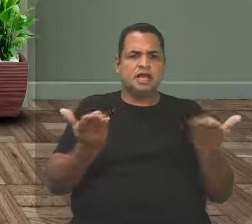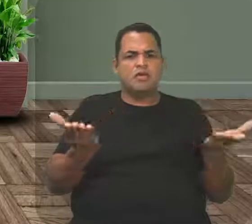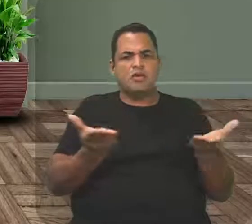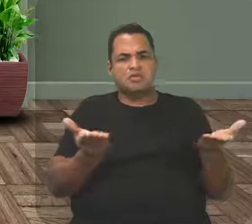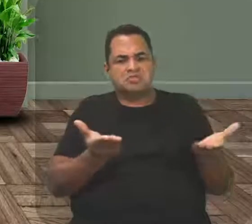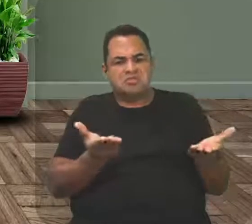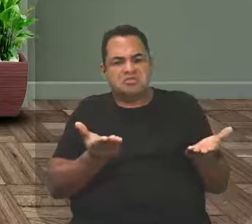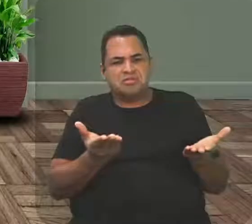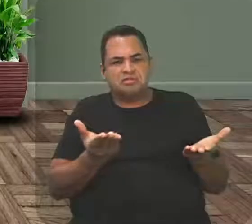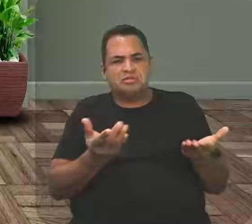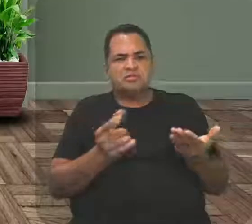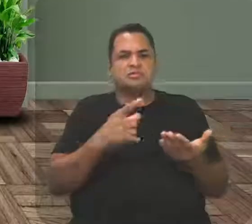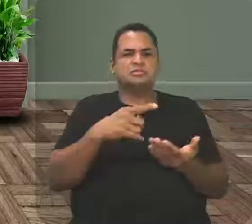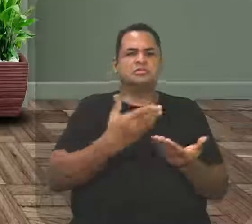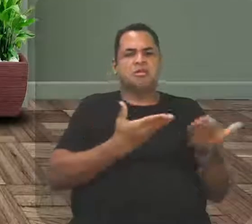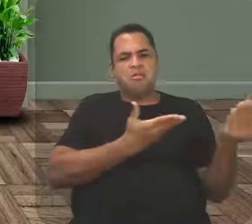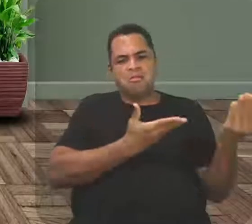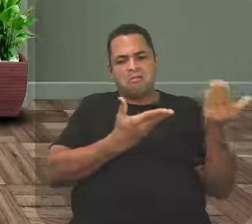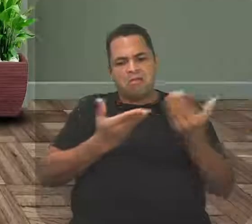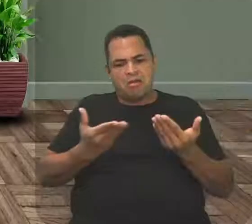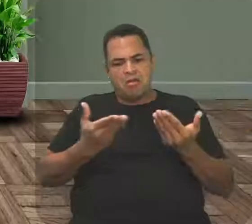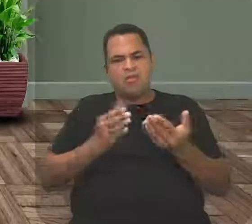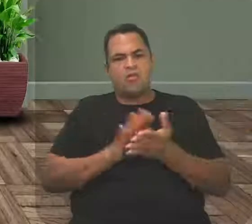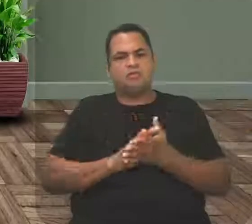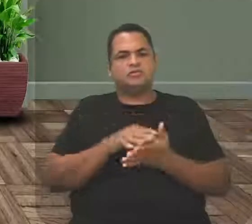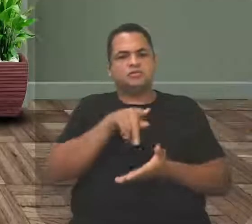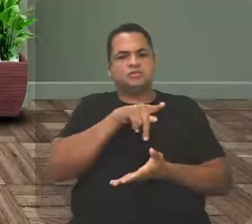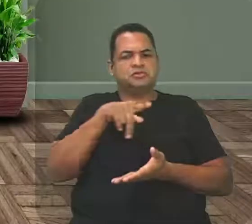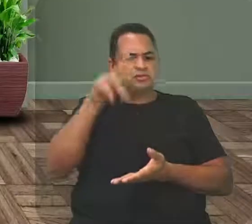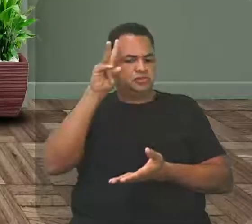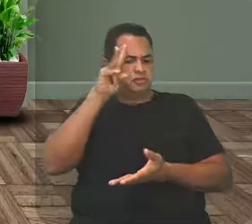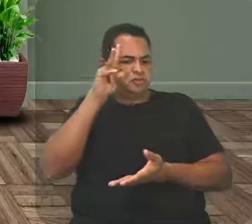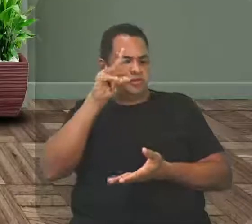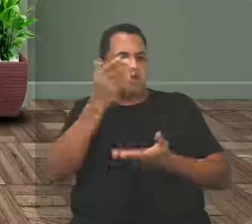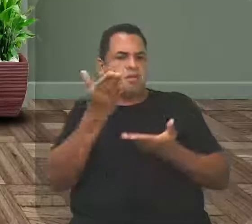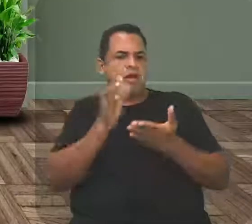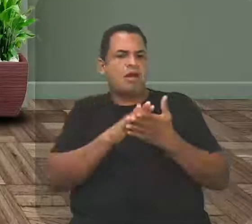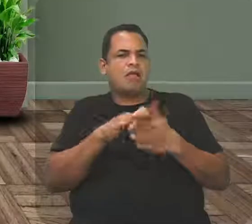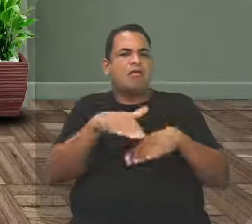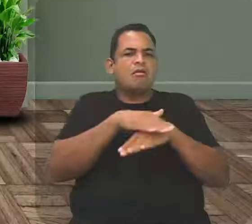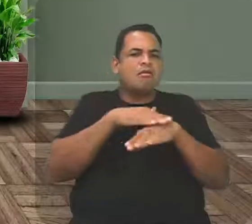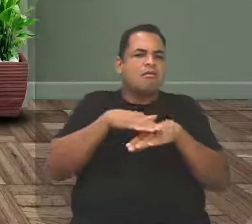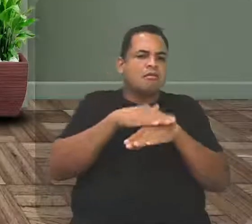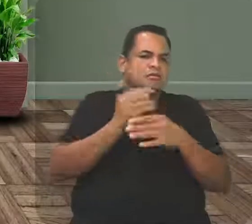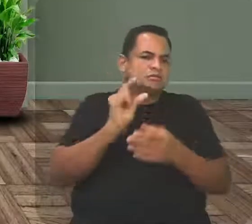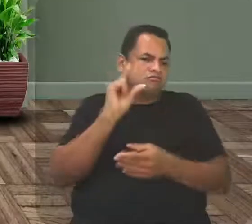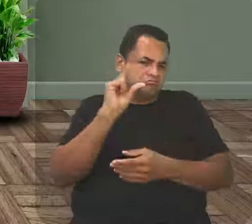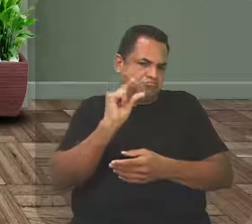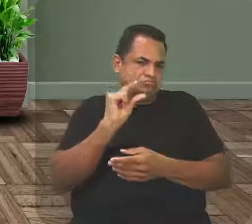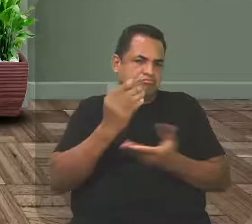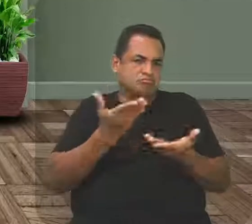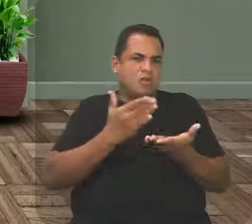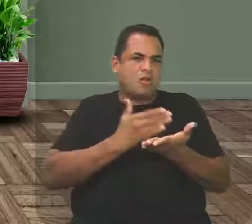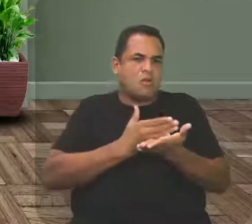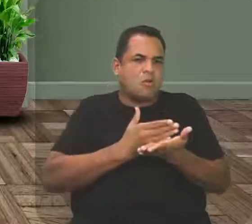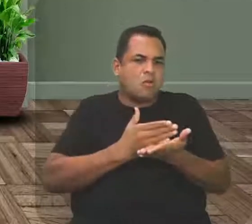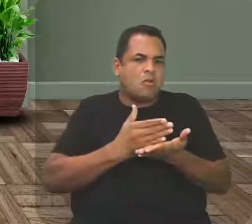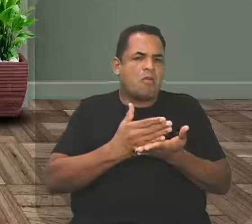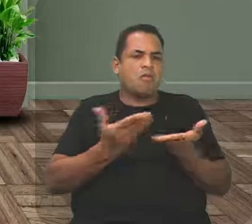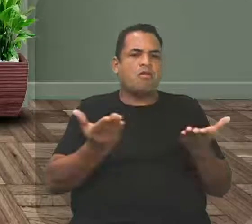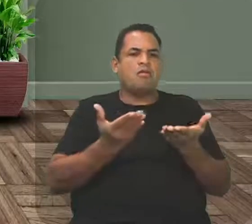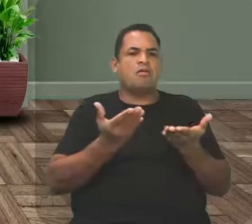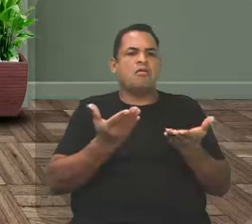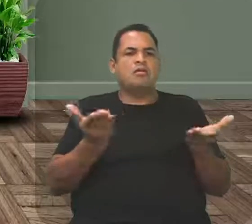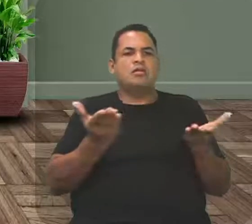a gente traz o nosso historiador para conversar um pouquinho, né? Porque a gente já vai introduzir aqui a questão